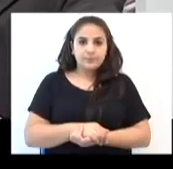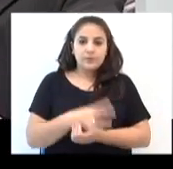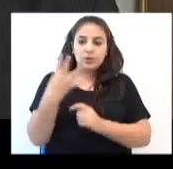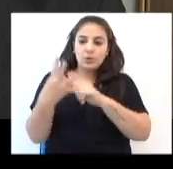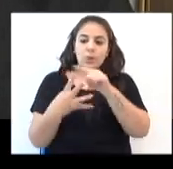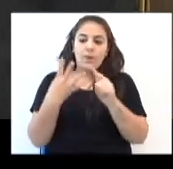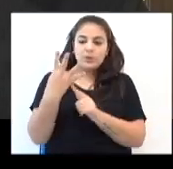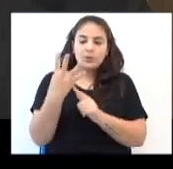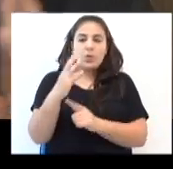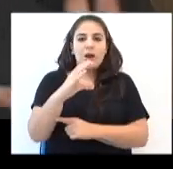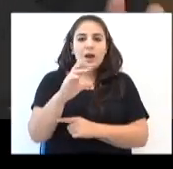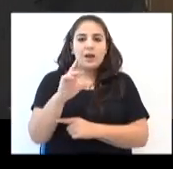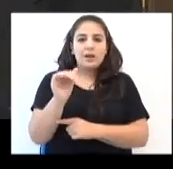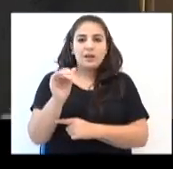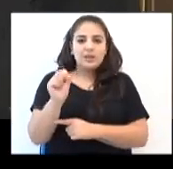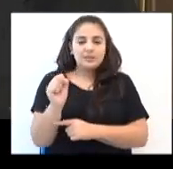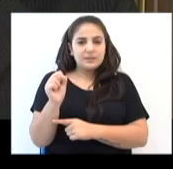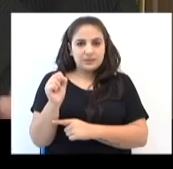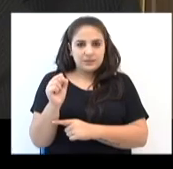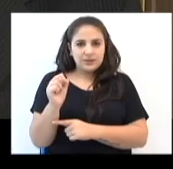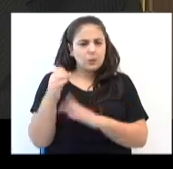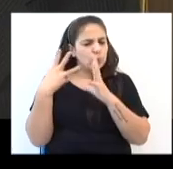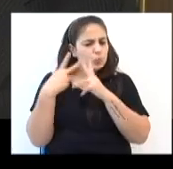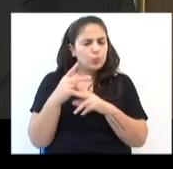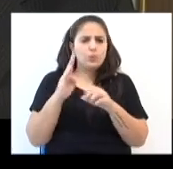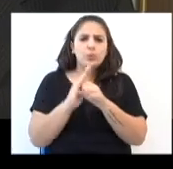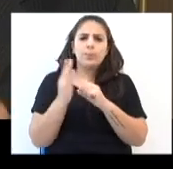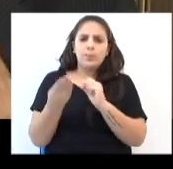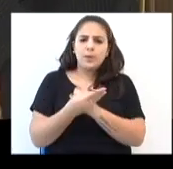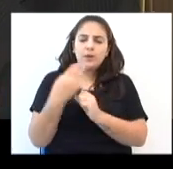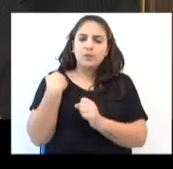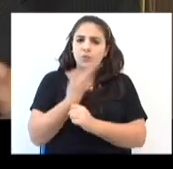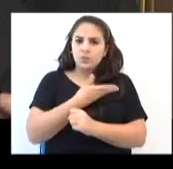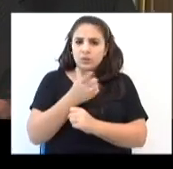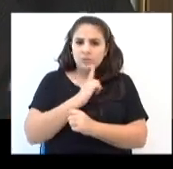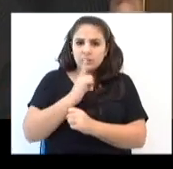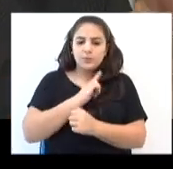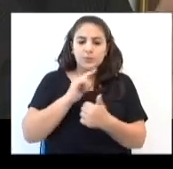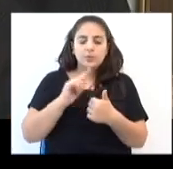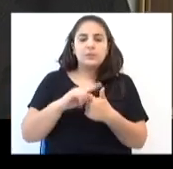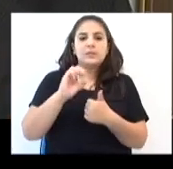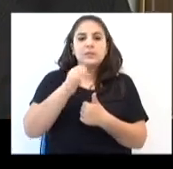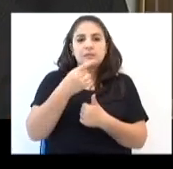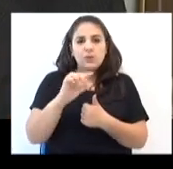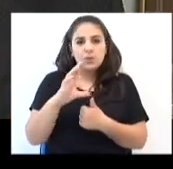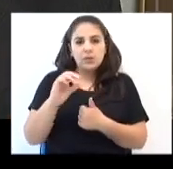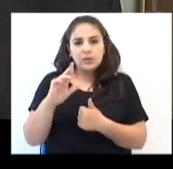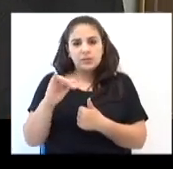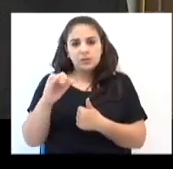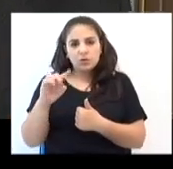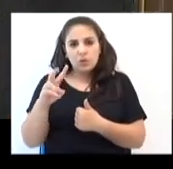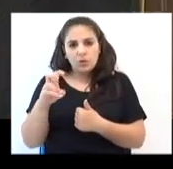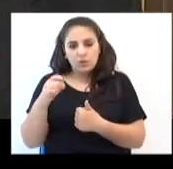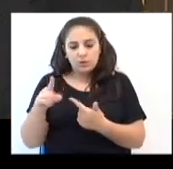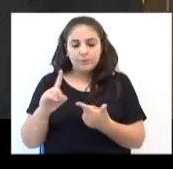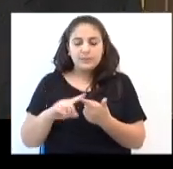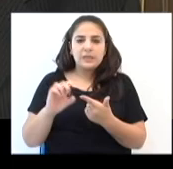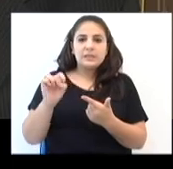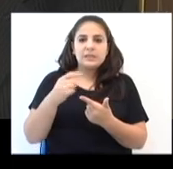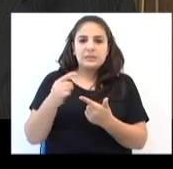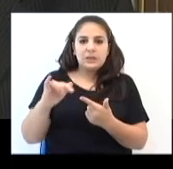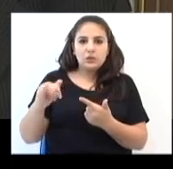Nos quatro CRAS, nos quatro grandes bairros que nós temos, São Cristóvão, São José, Veracruz